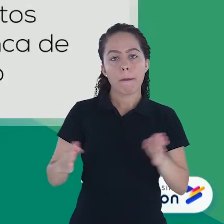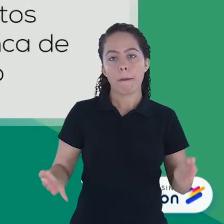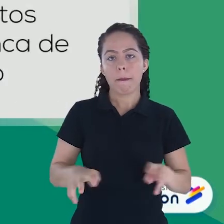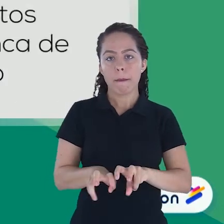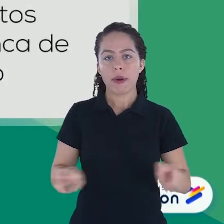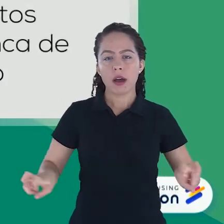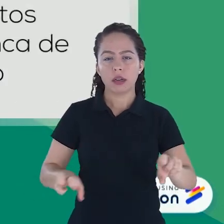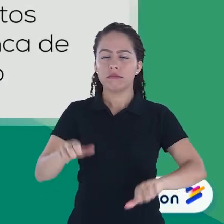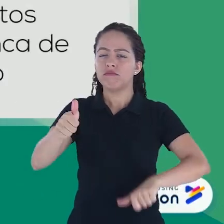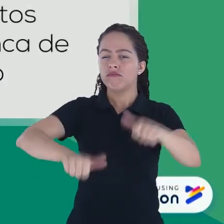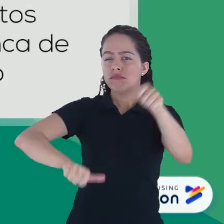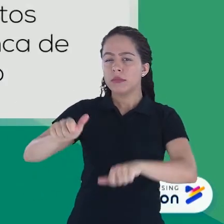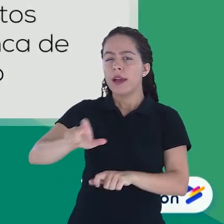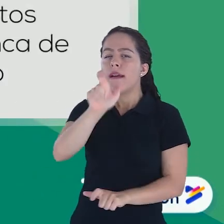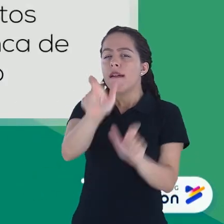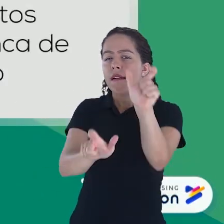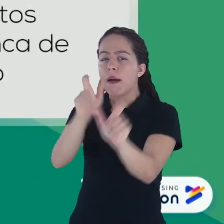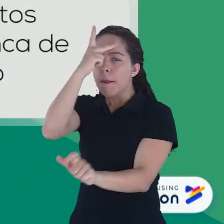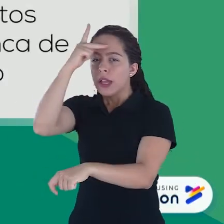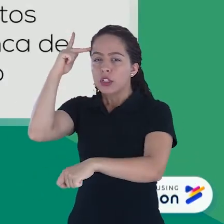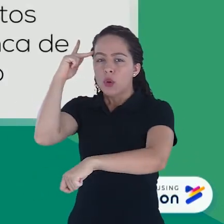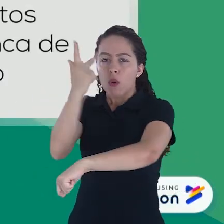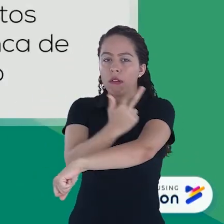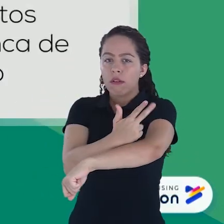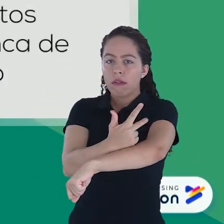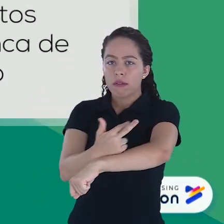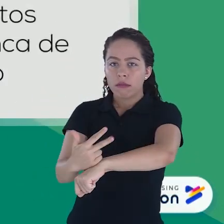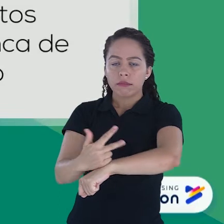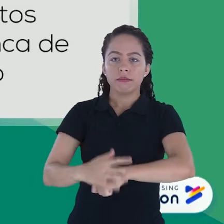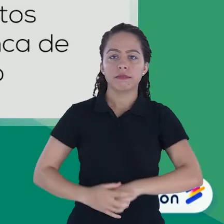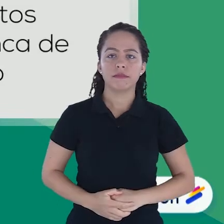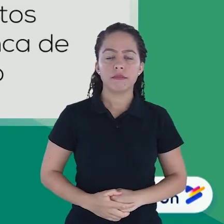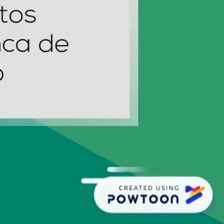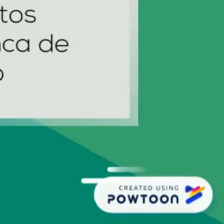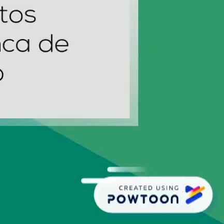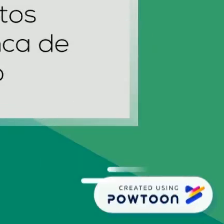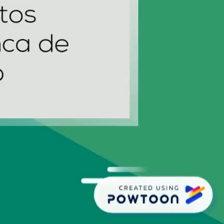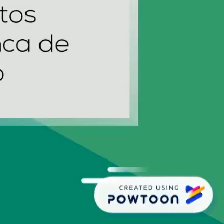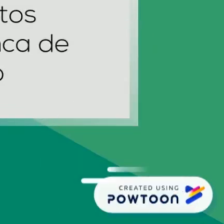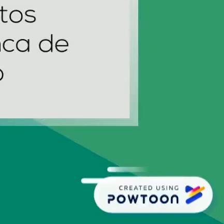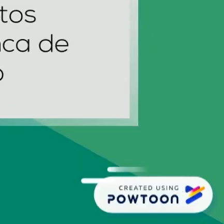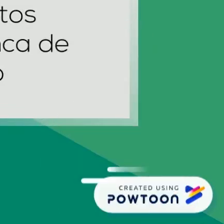Modelos de Documentos Institucionais para a Banca de Étero Identificação